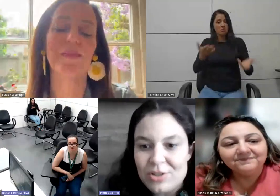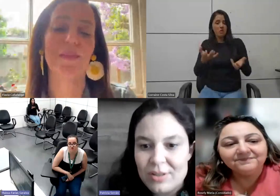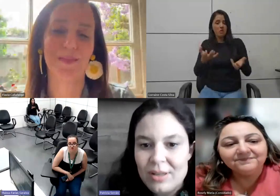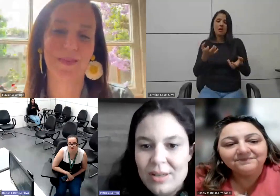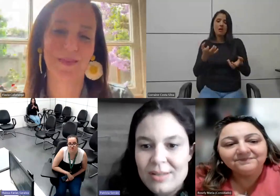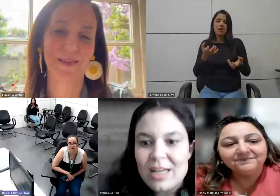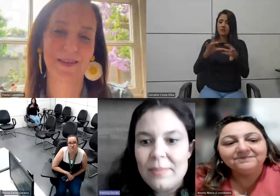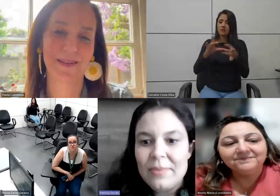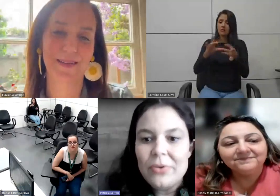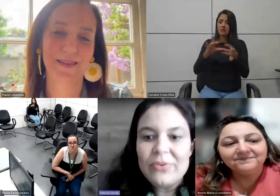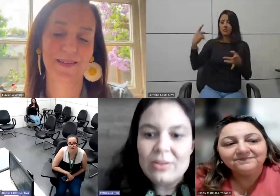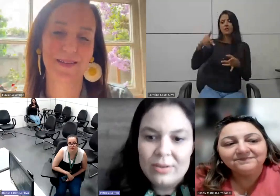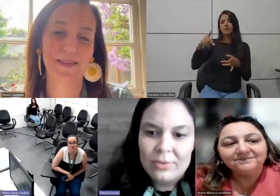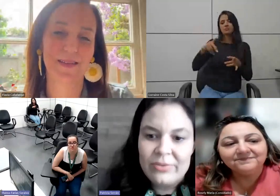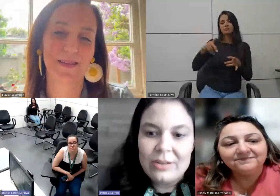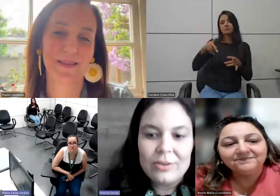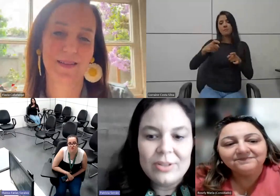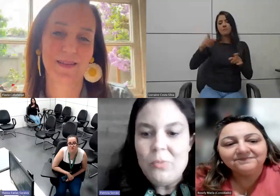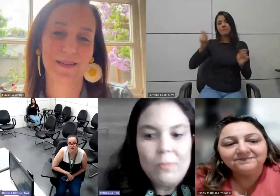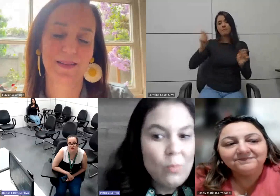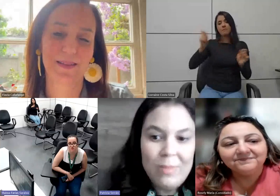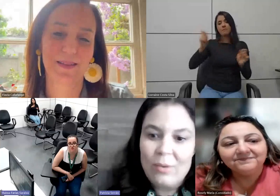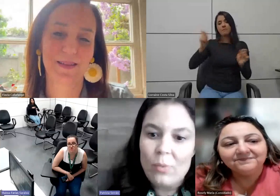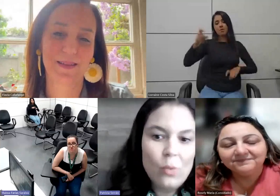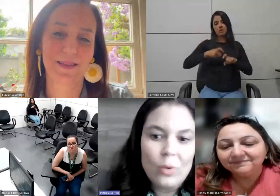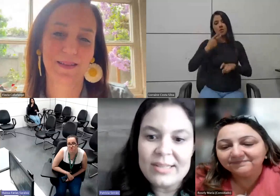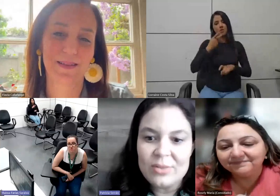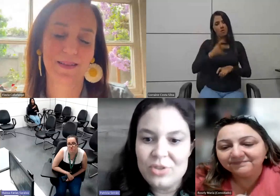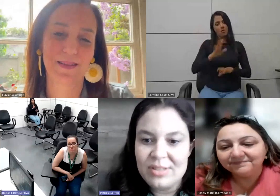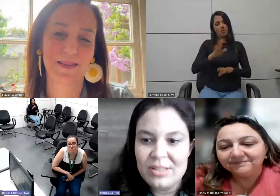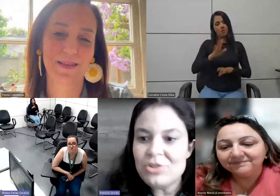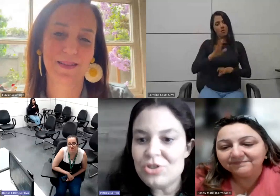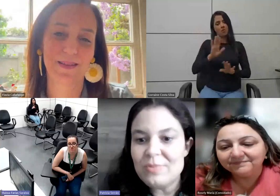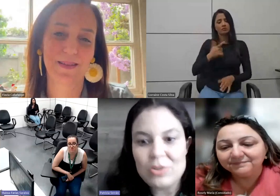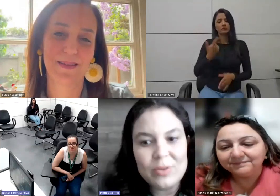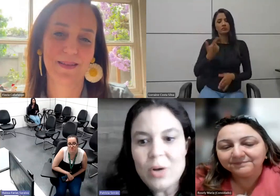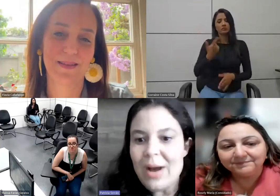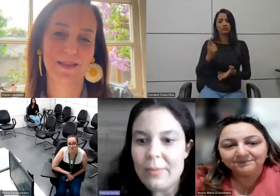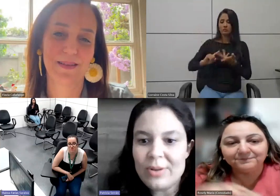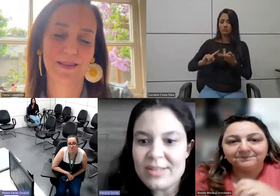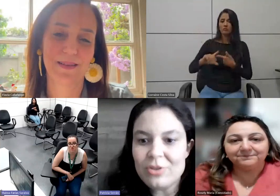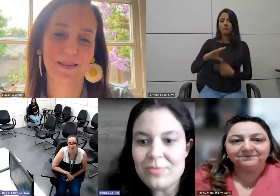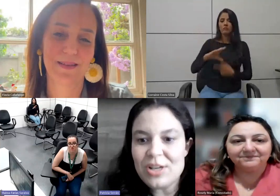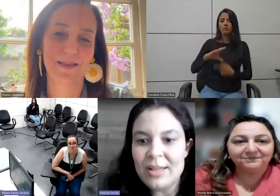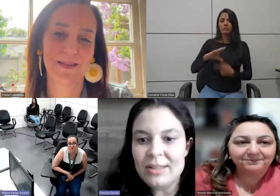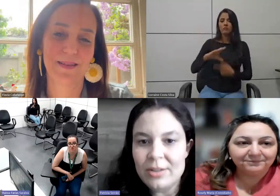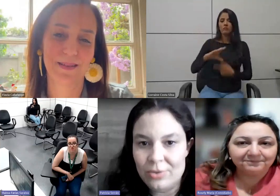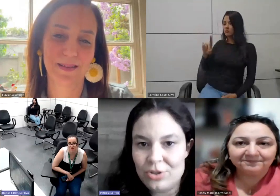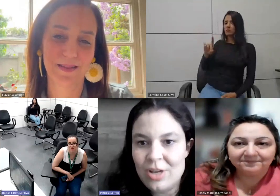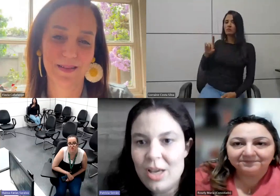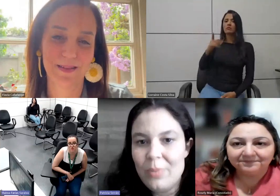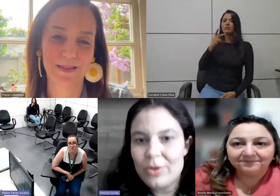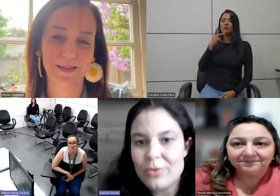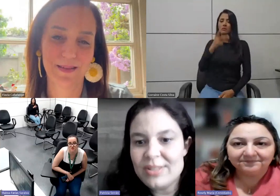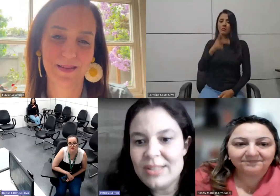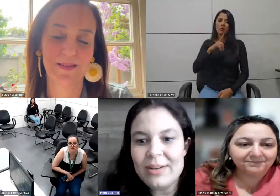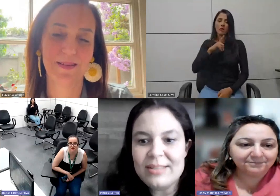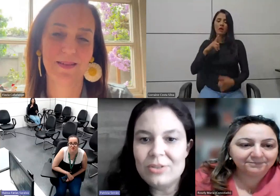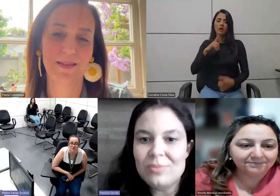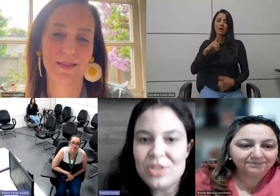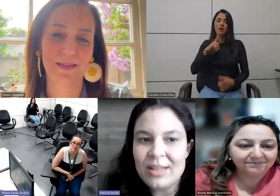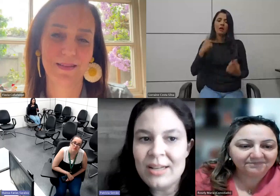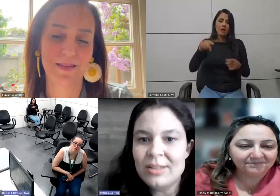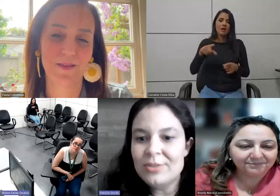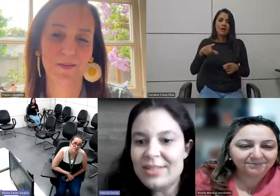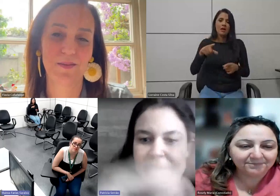é sua condição médica sabe eu falo eu falo eu tenho uma coleção de SIDS mas o que eu abro é síndrome de Arledanos porque eu